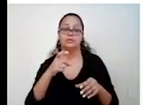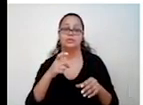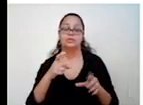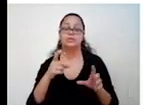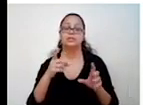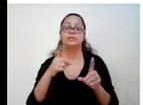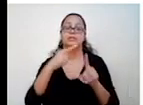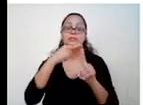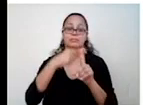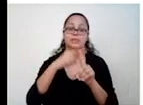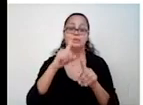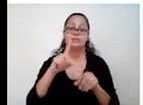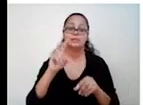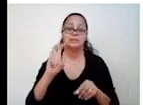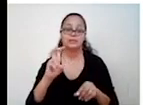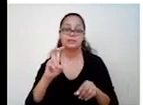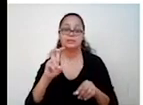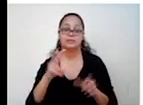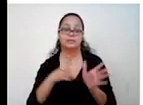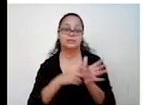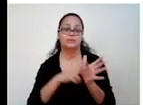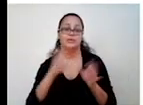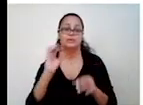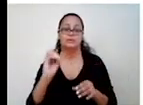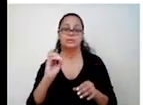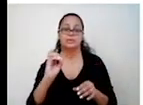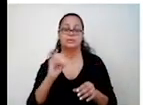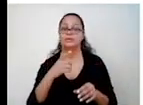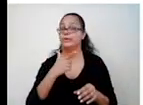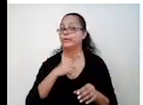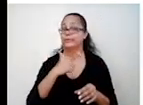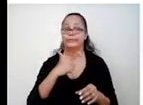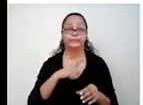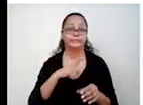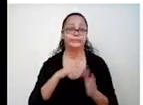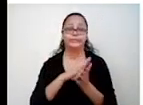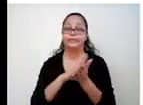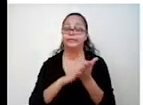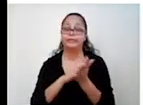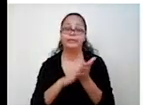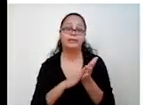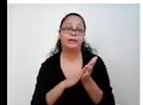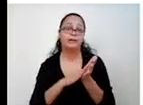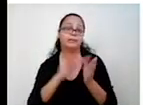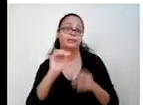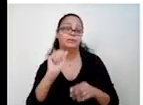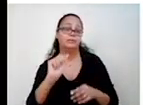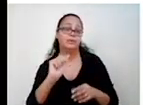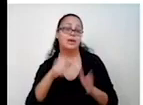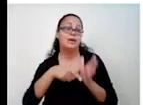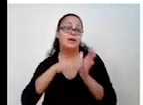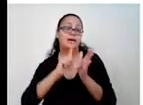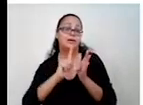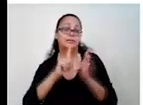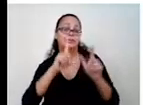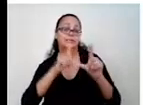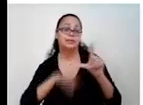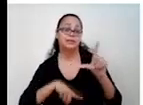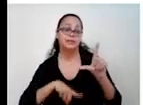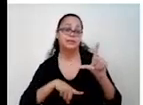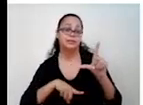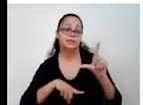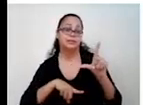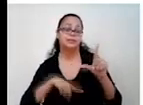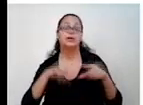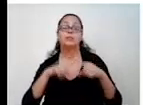Então, ó, professor, mas não tem o a aqui. Quando não tem nada, antes da letra, é o número 1, né? Lembrando sempre disso.